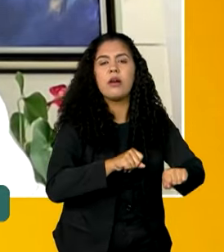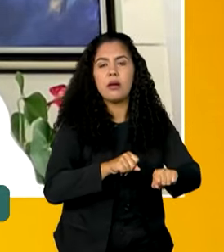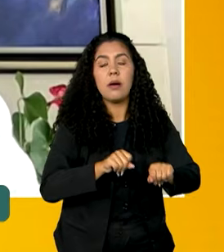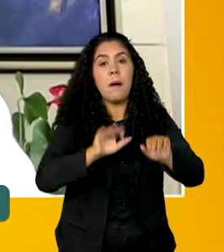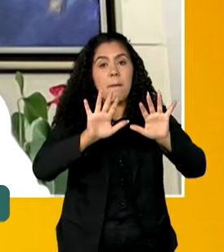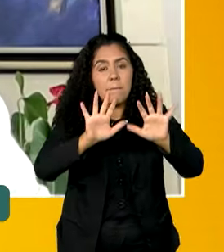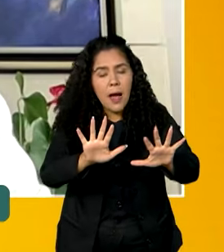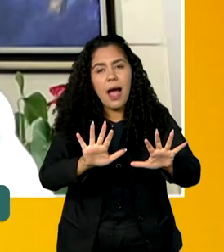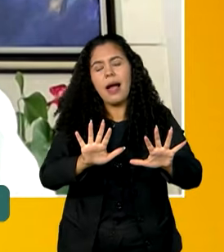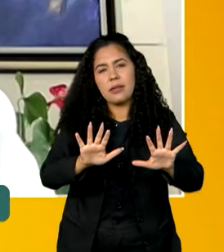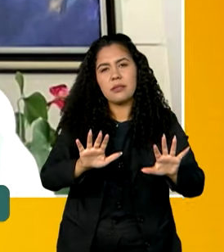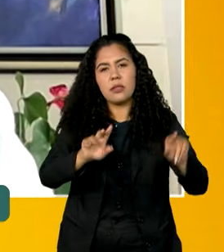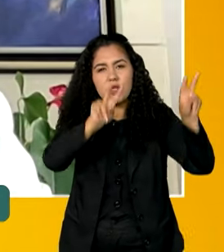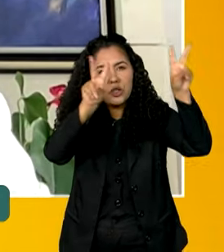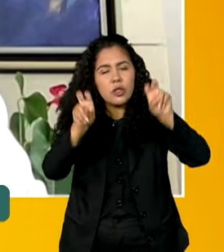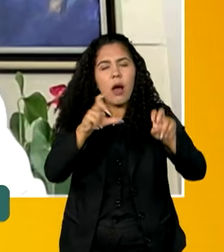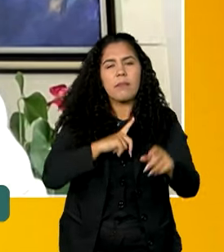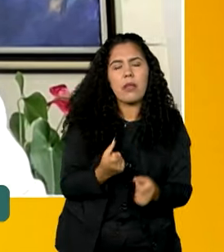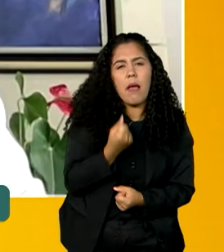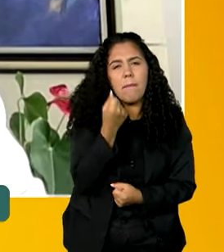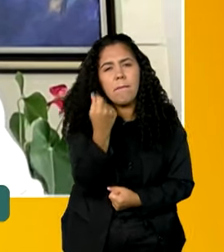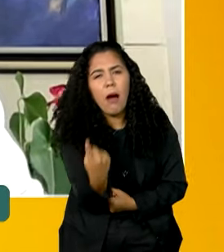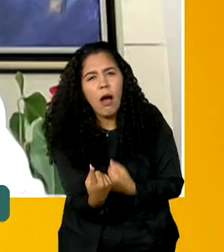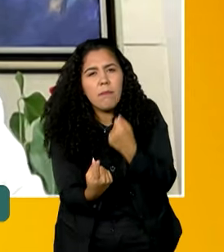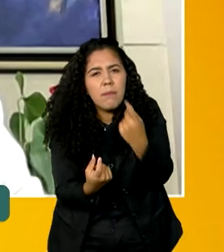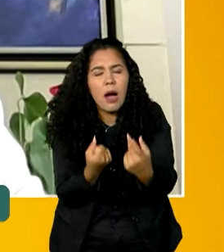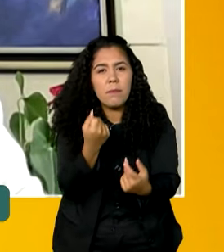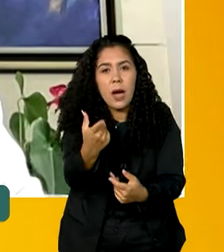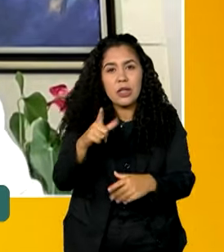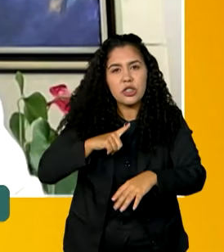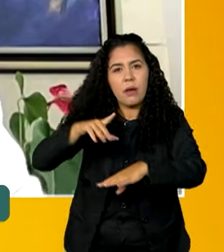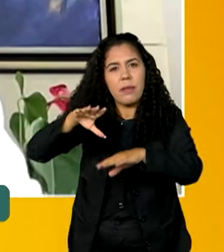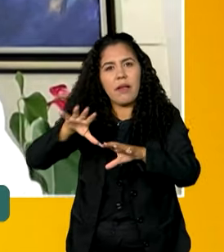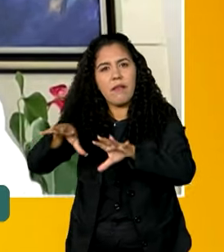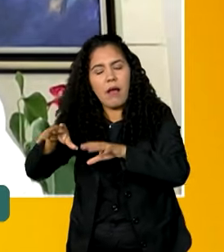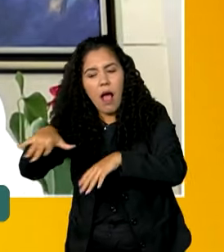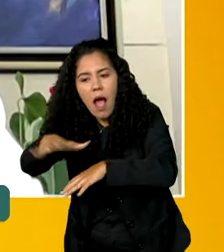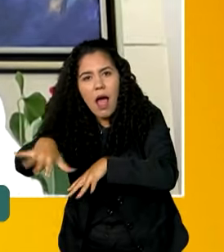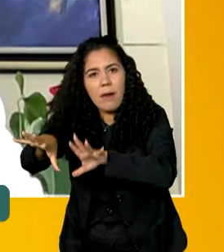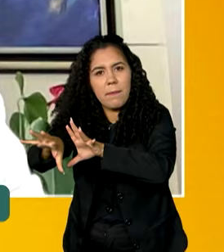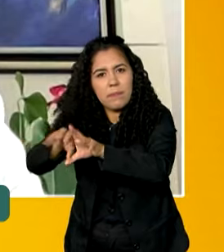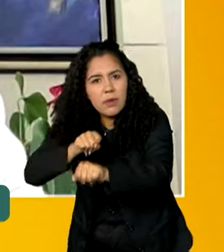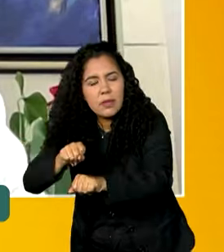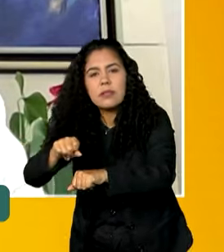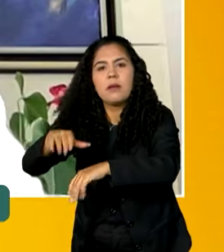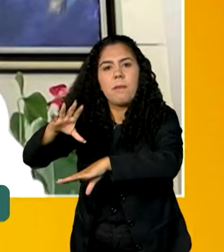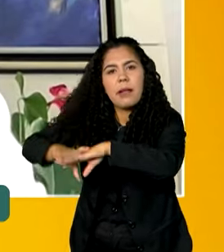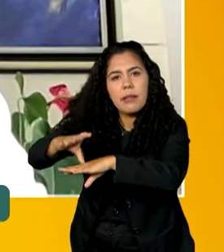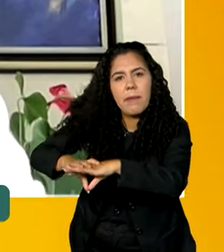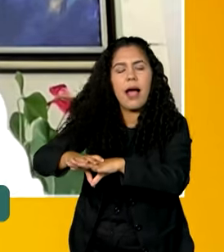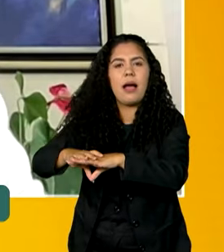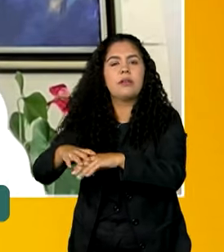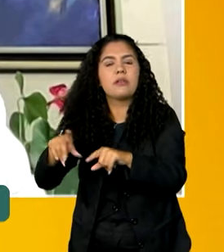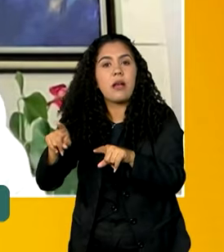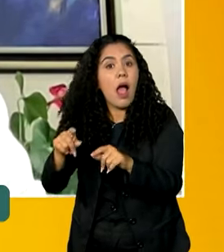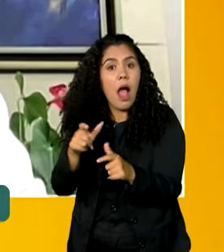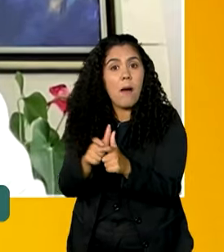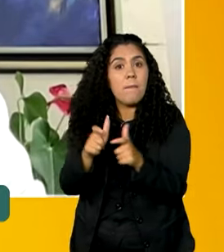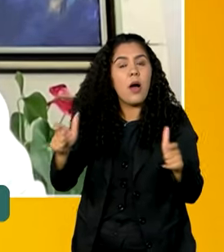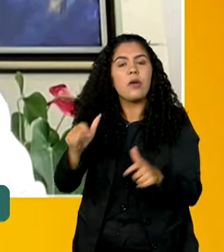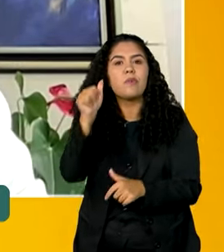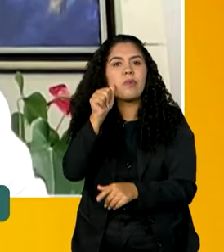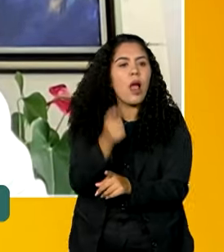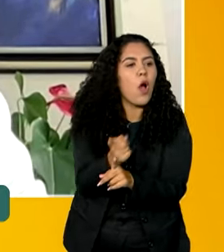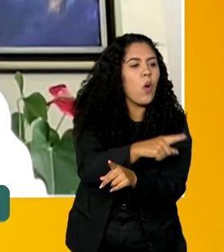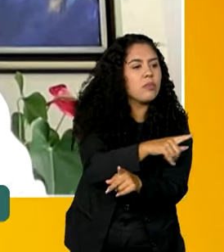Quando excepcionalizamos a área de ciências exatas, as mulheres são a maioria em todas as áreas